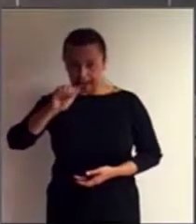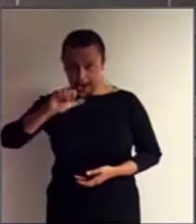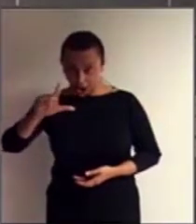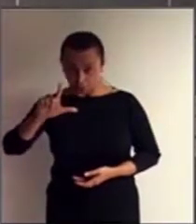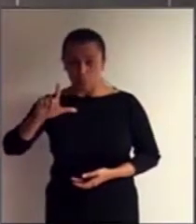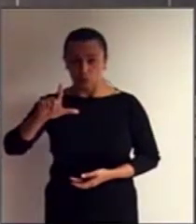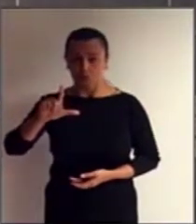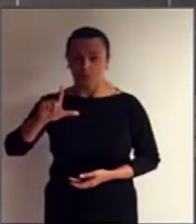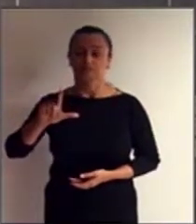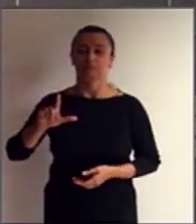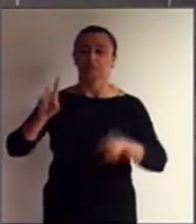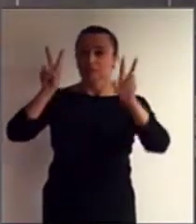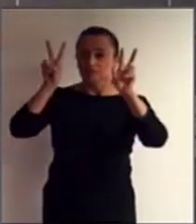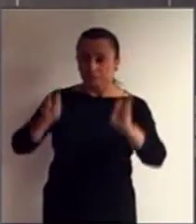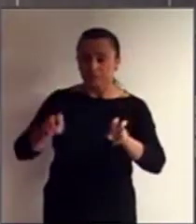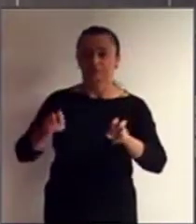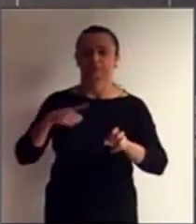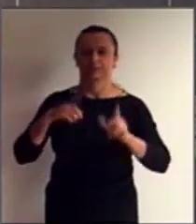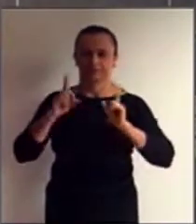nesse encontro,